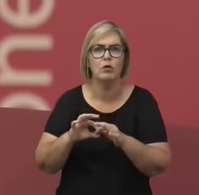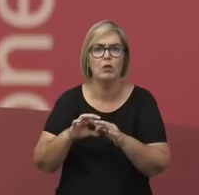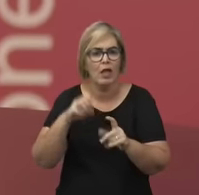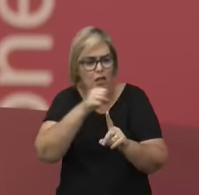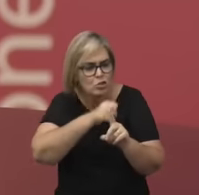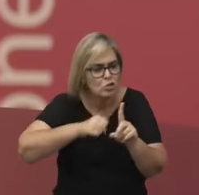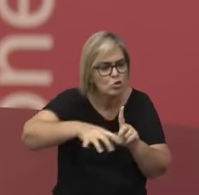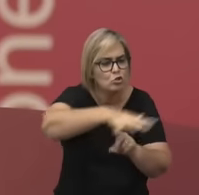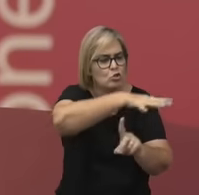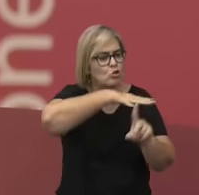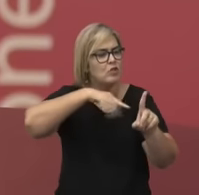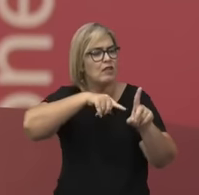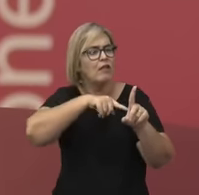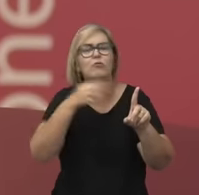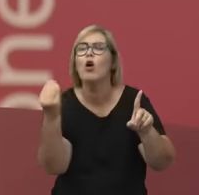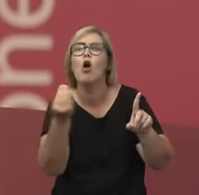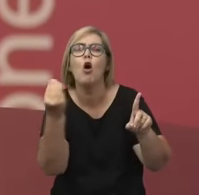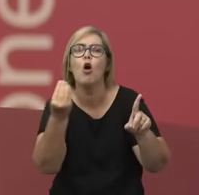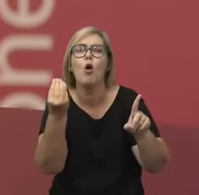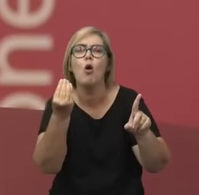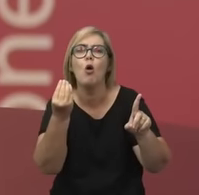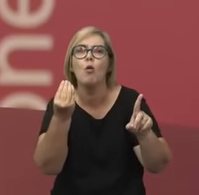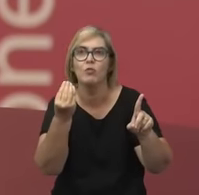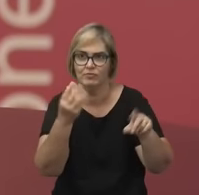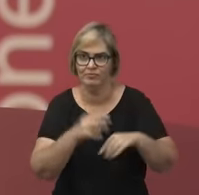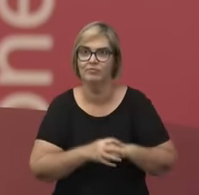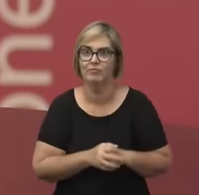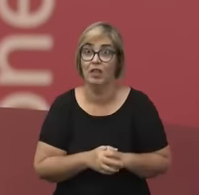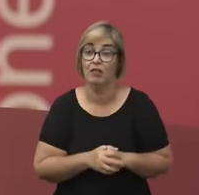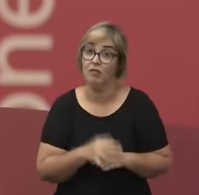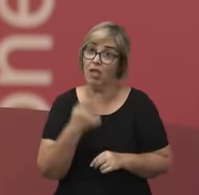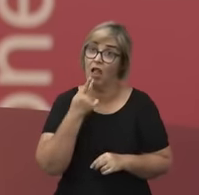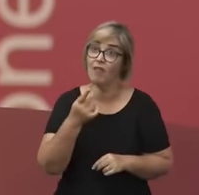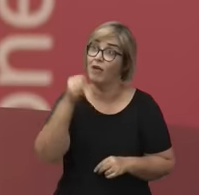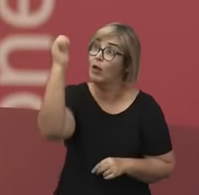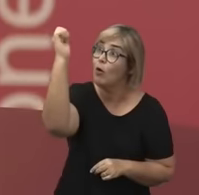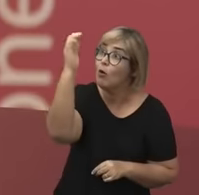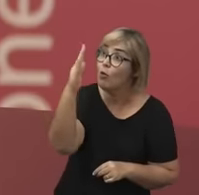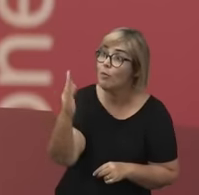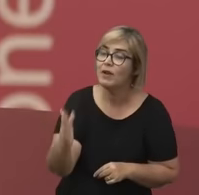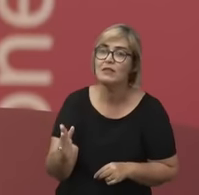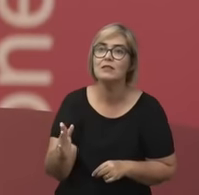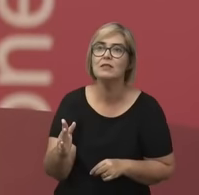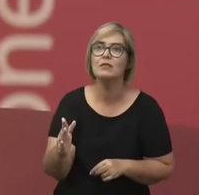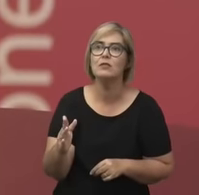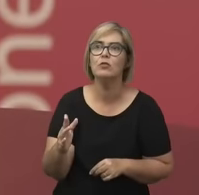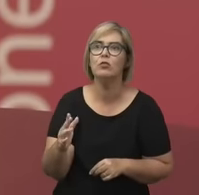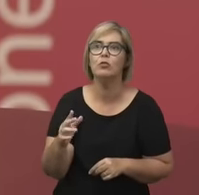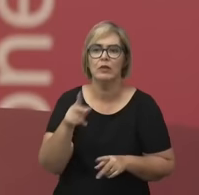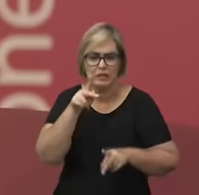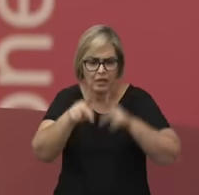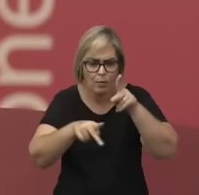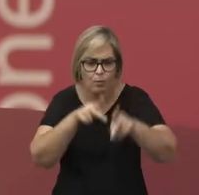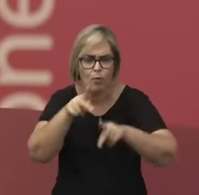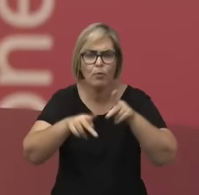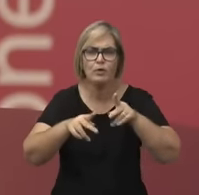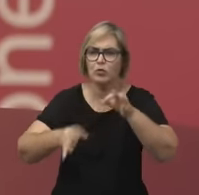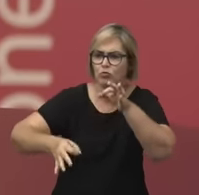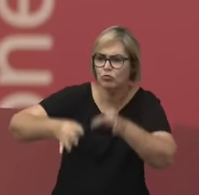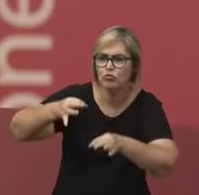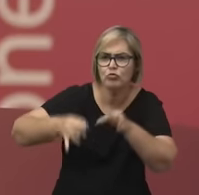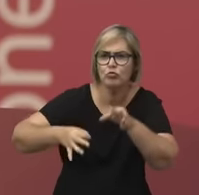E aí, ela diz que o Brasil, como civilização, vai se tornar livre e